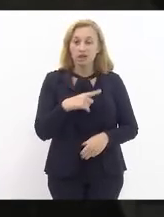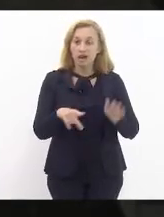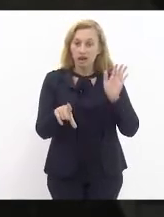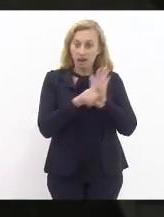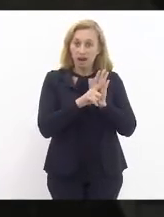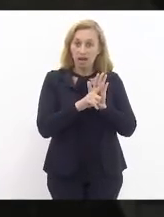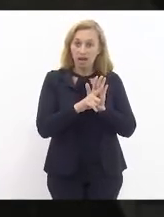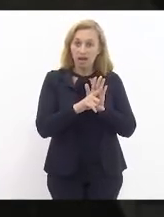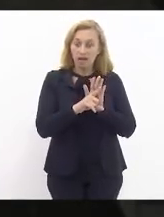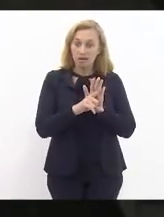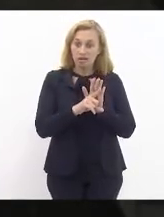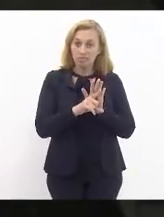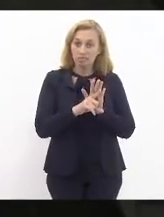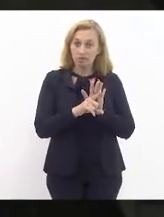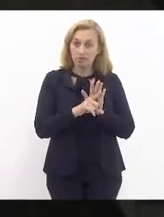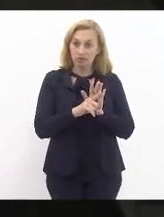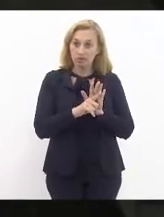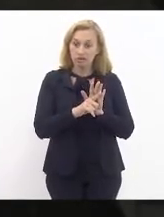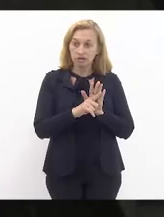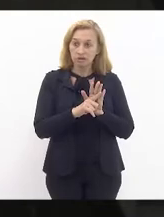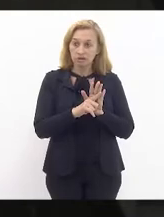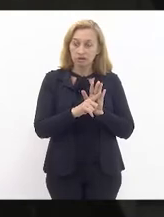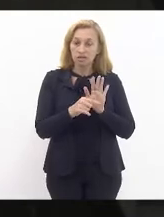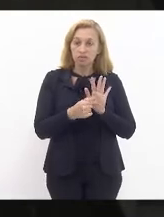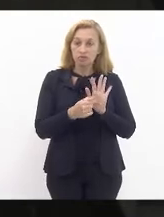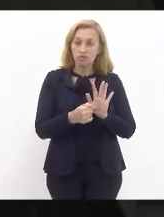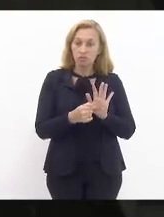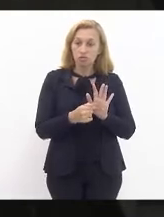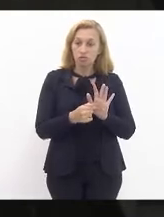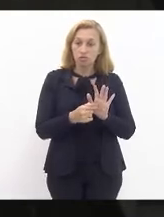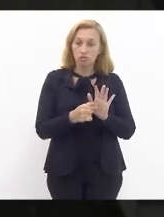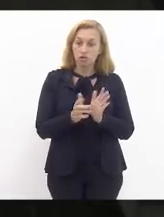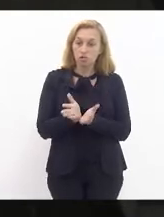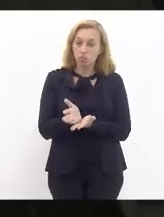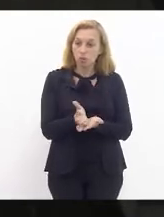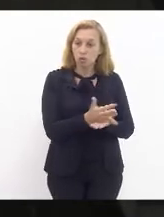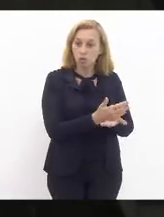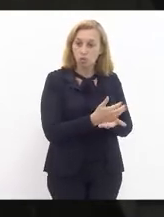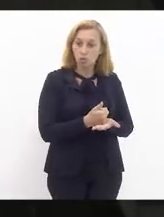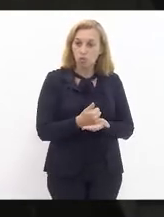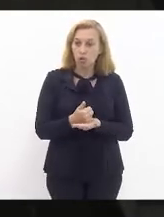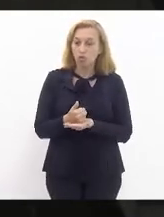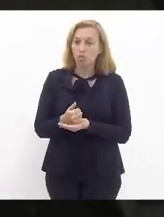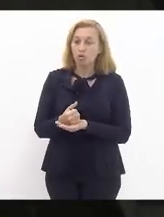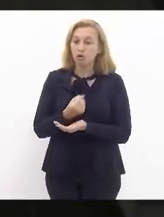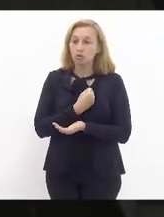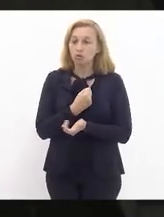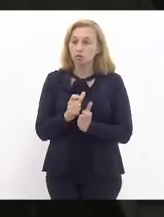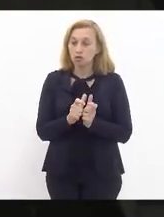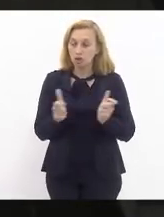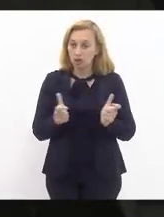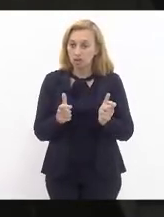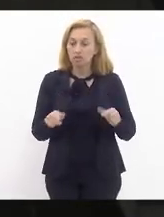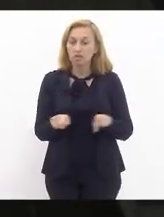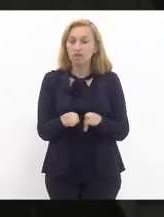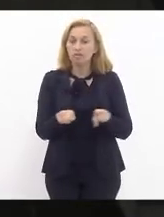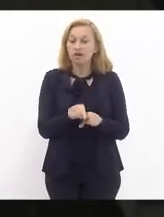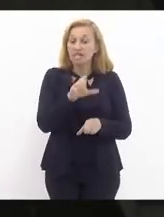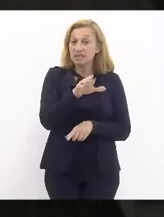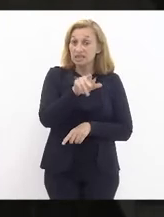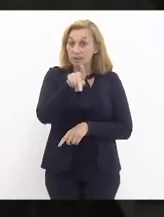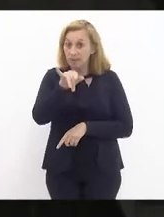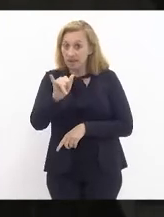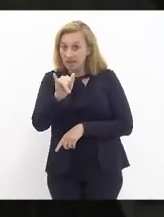também o aumento dessa arrecadação e até mesmo de CPIs que essa casa